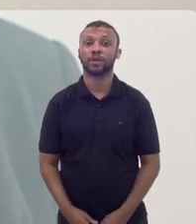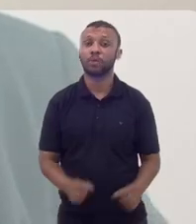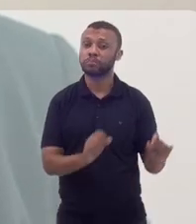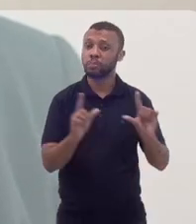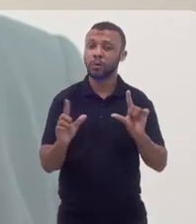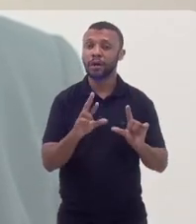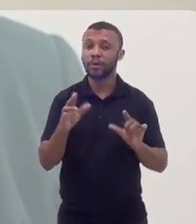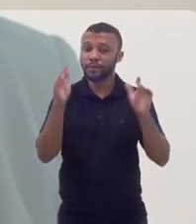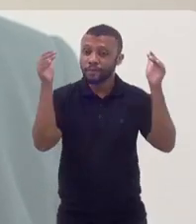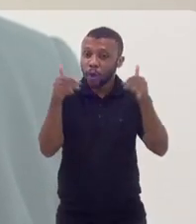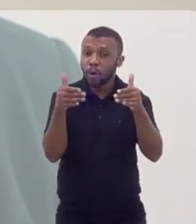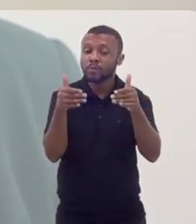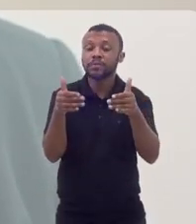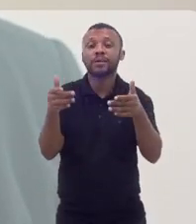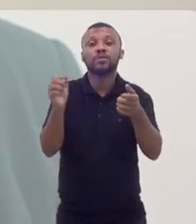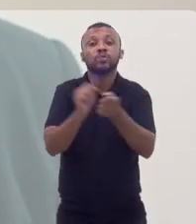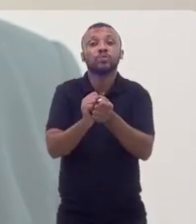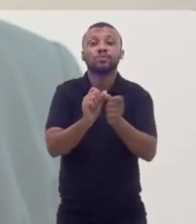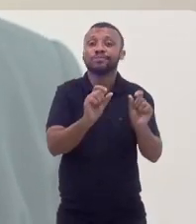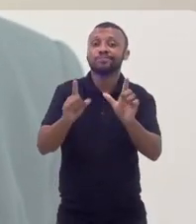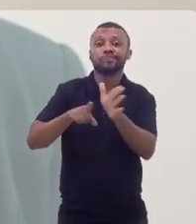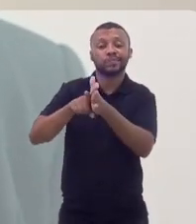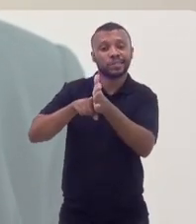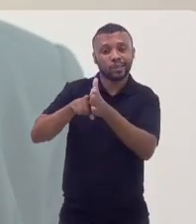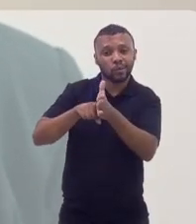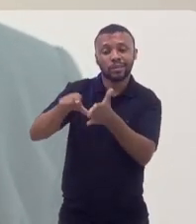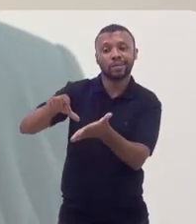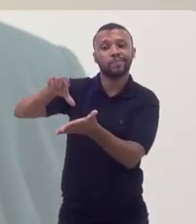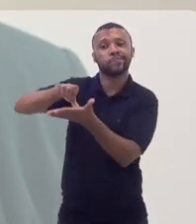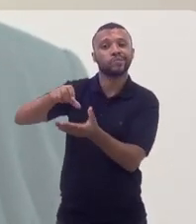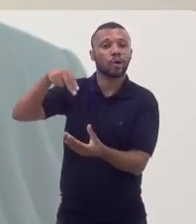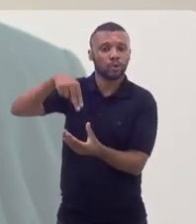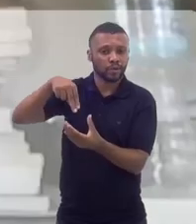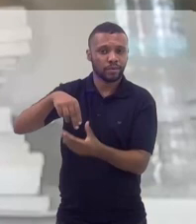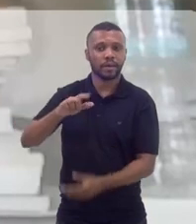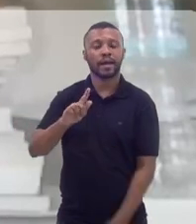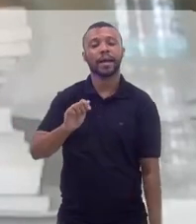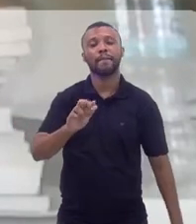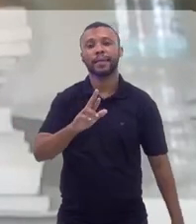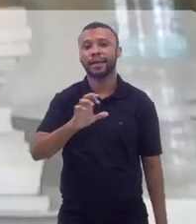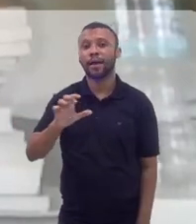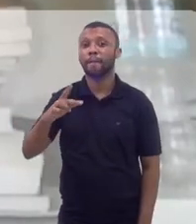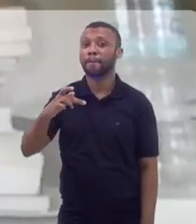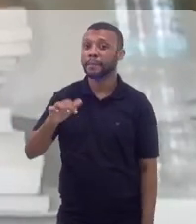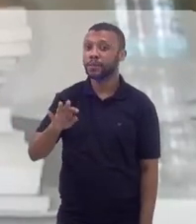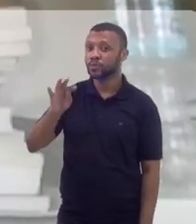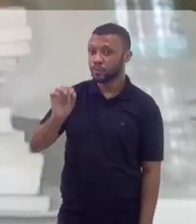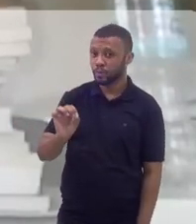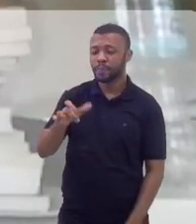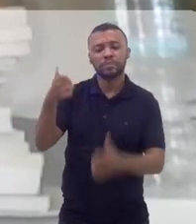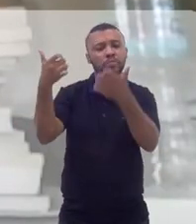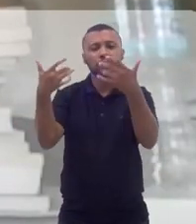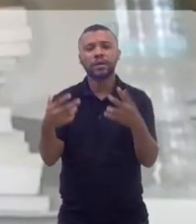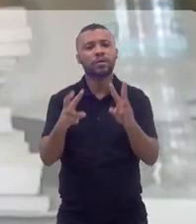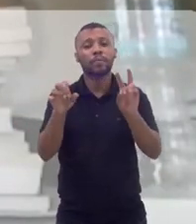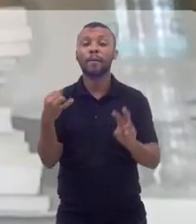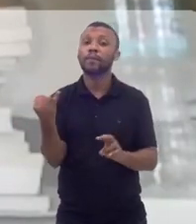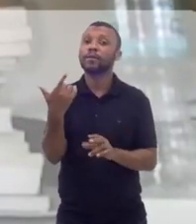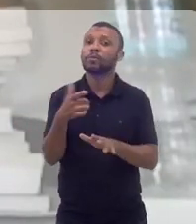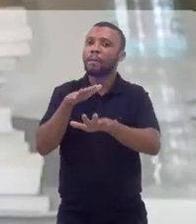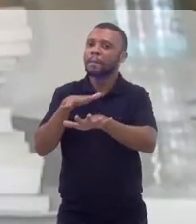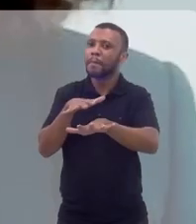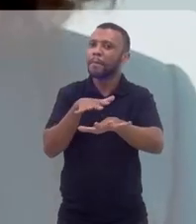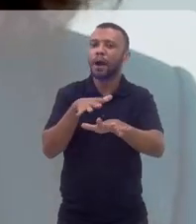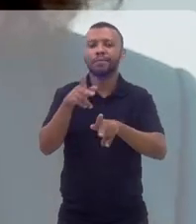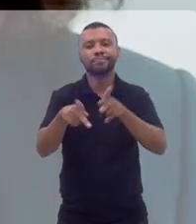O Infox está de volta com o pesquisador do Laboratório de Inteligência Artificial da Unirio, Gabriel Pinto, para falar sobre a importância do carnaval